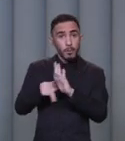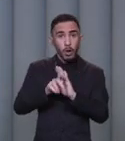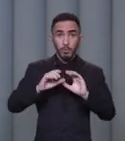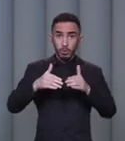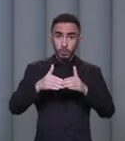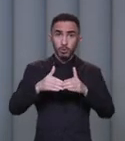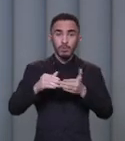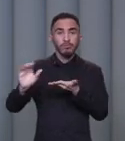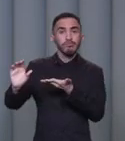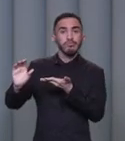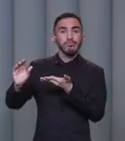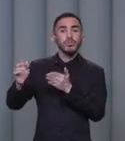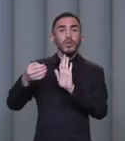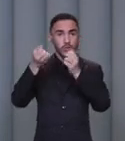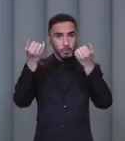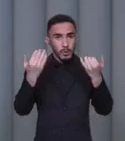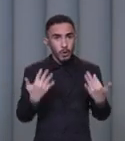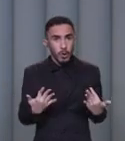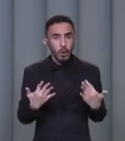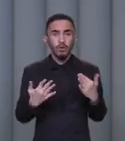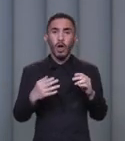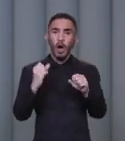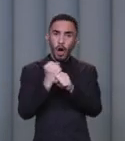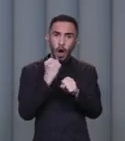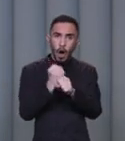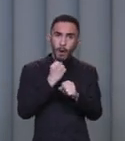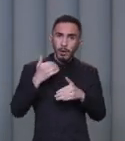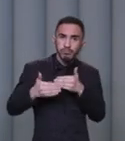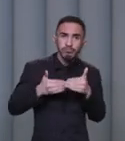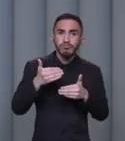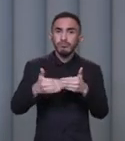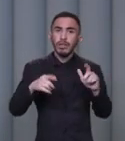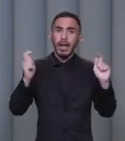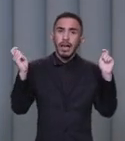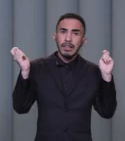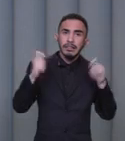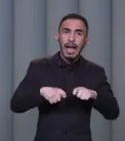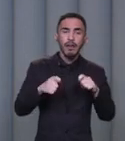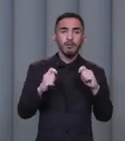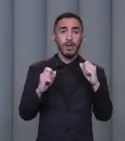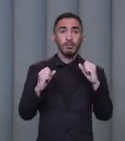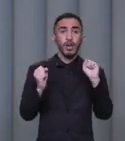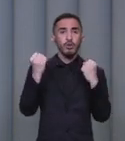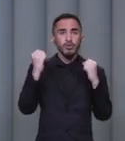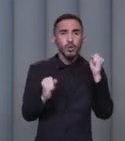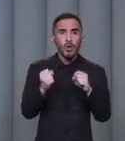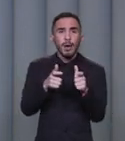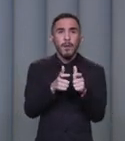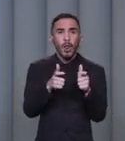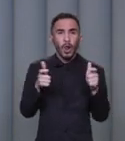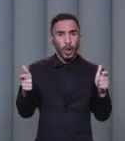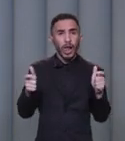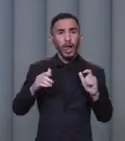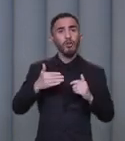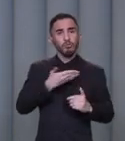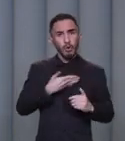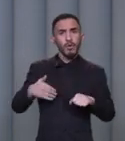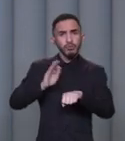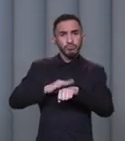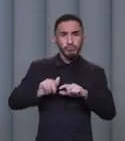governo que, se fizesse aquelas obras, aumentaria o potencial da indústria. E nós estamos fazendo